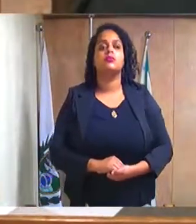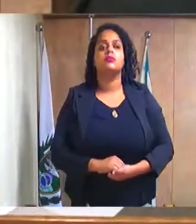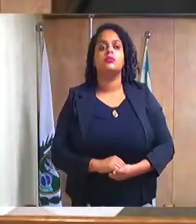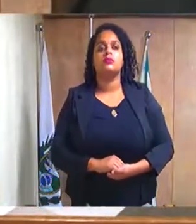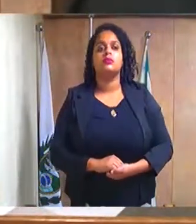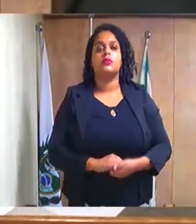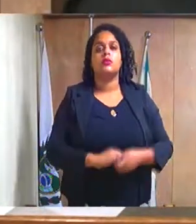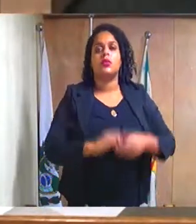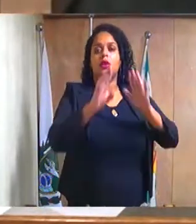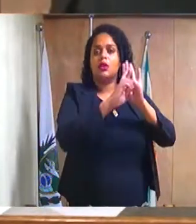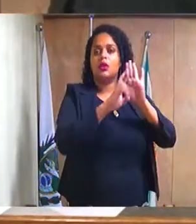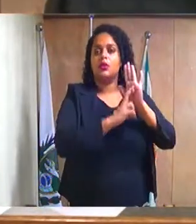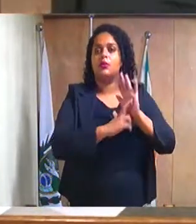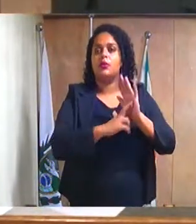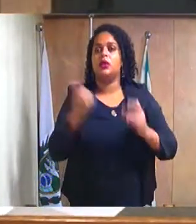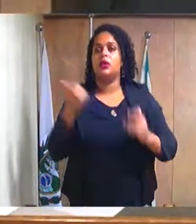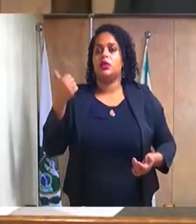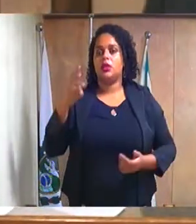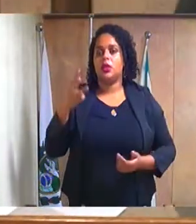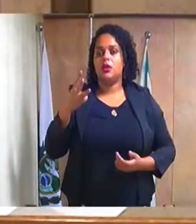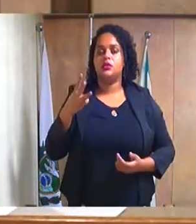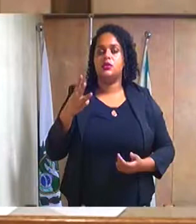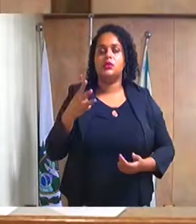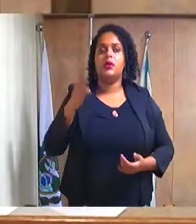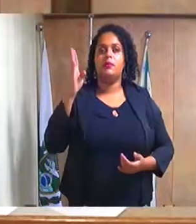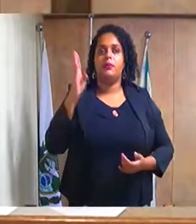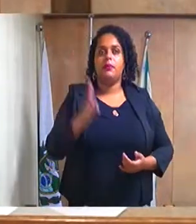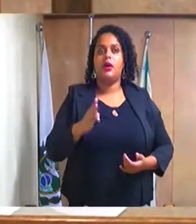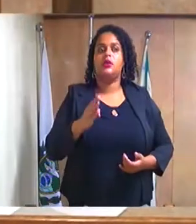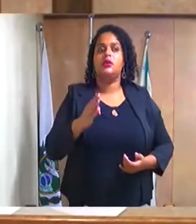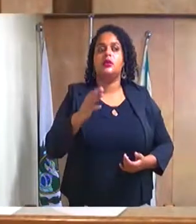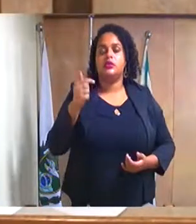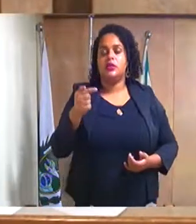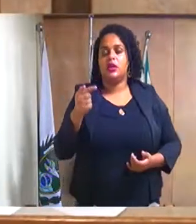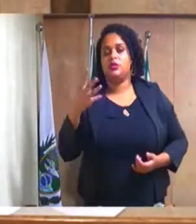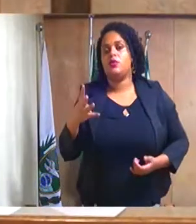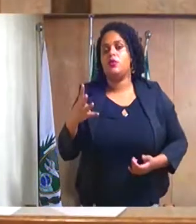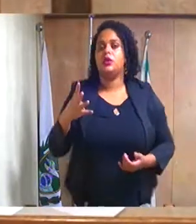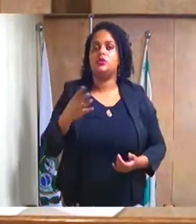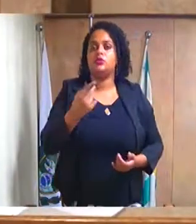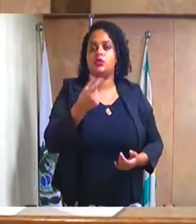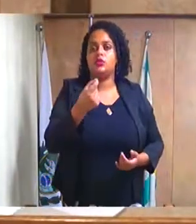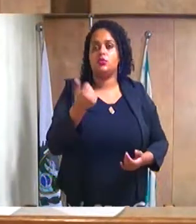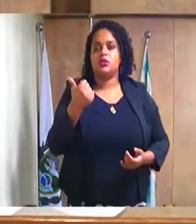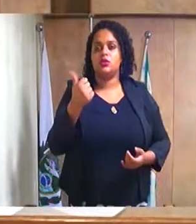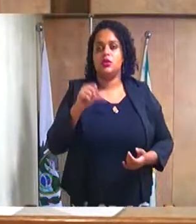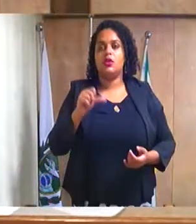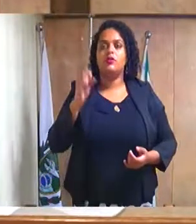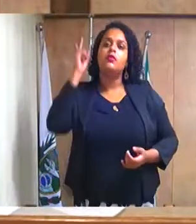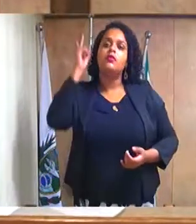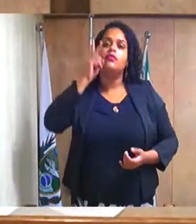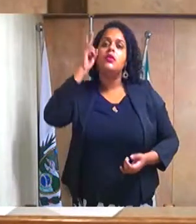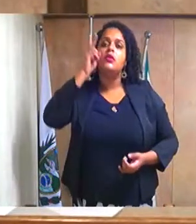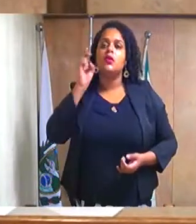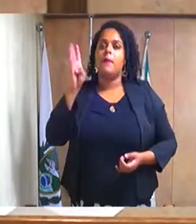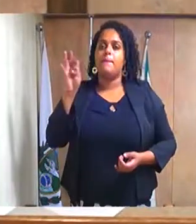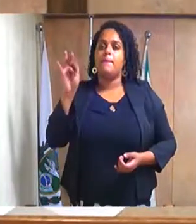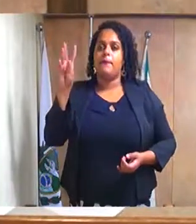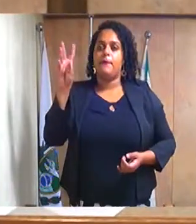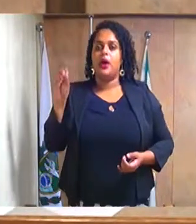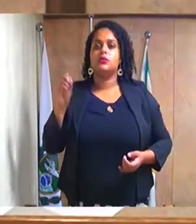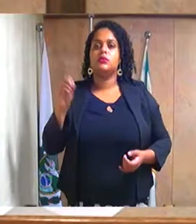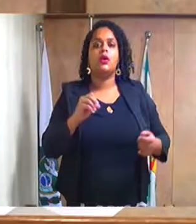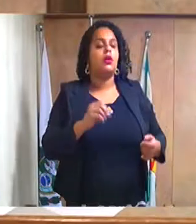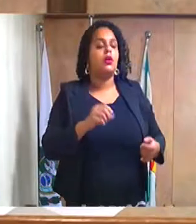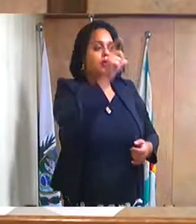Requerimento número 1374, barra 2019, do excelentíssimo Sr. Vereador Beto Gabriel, consignando